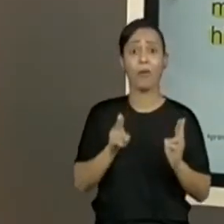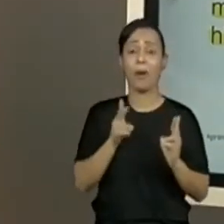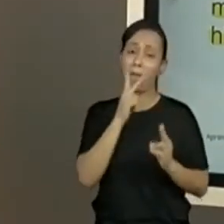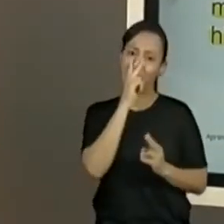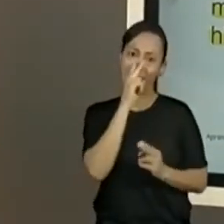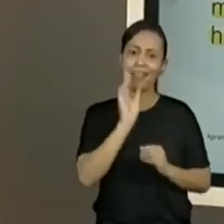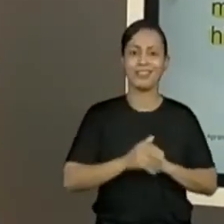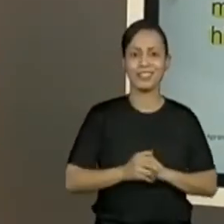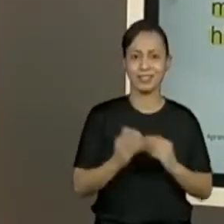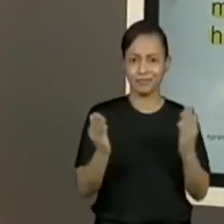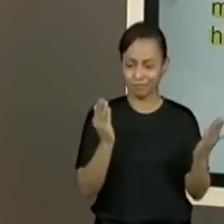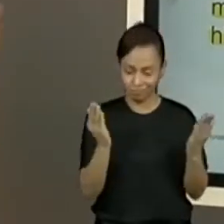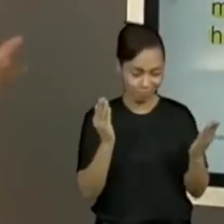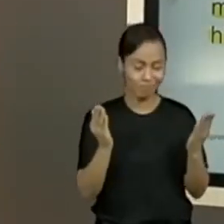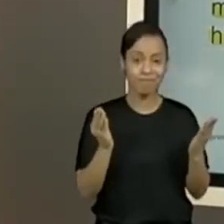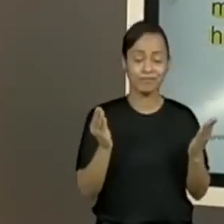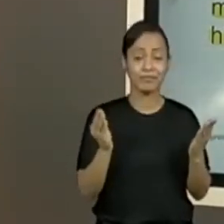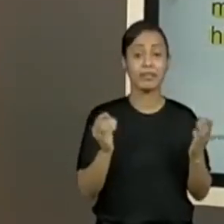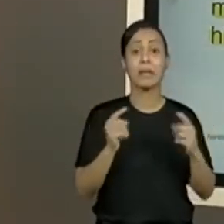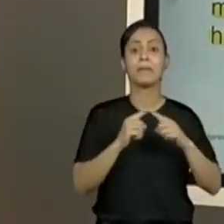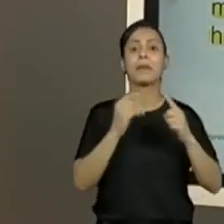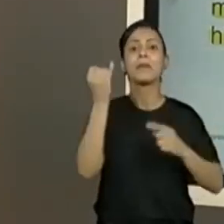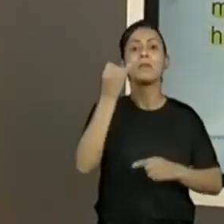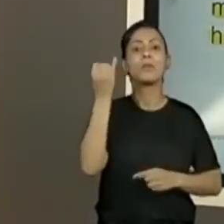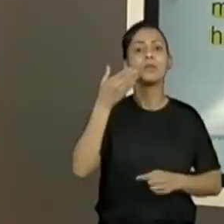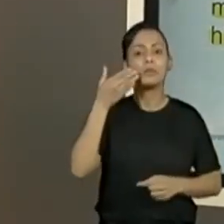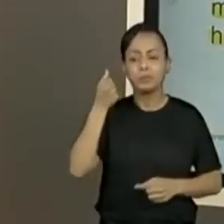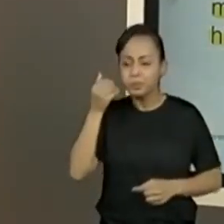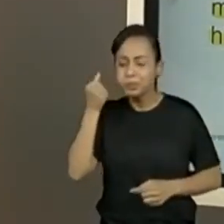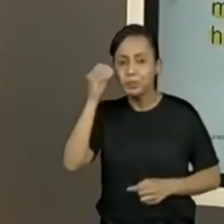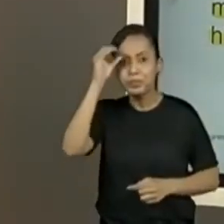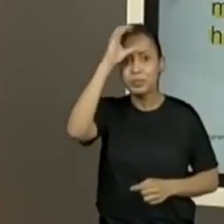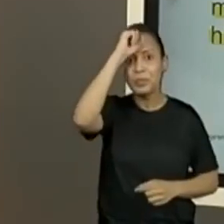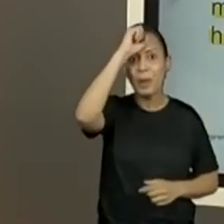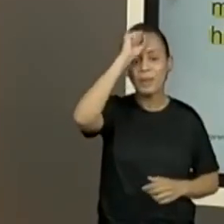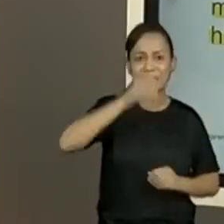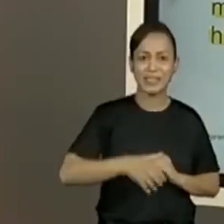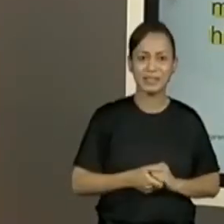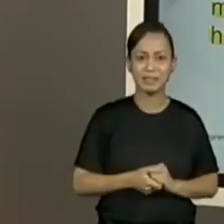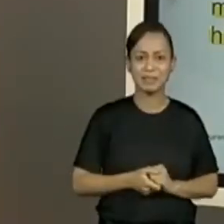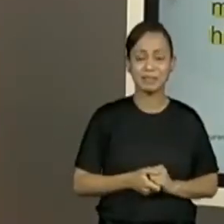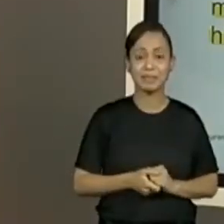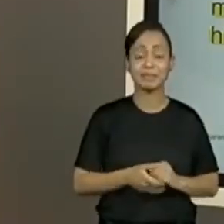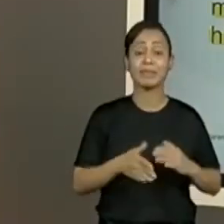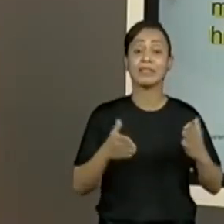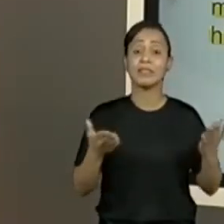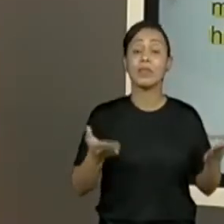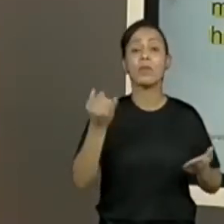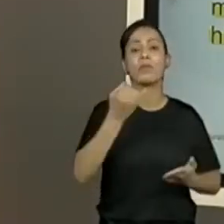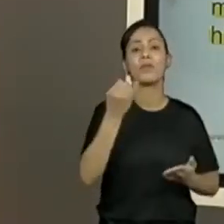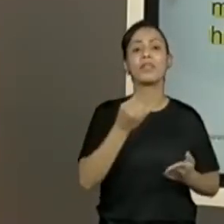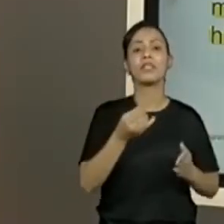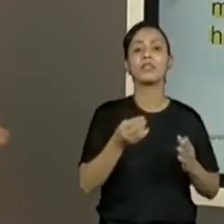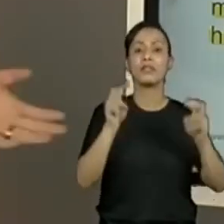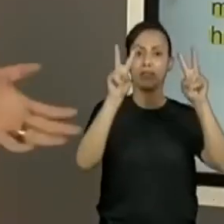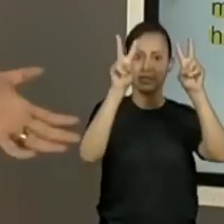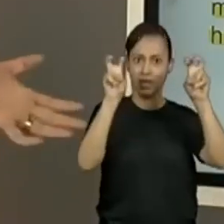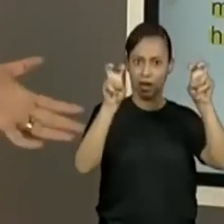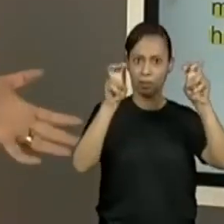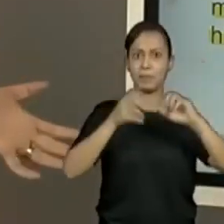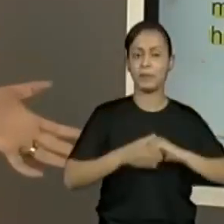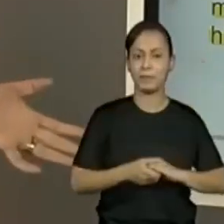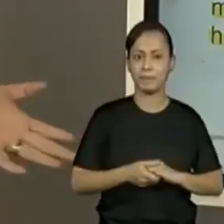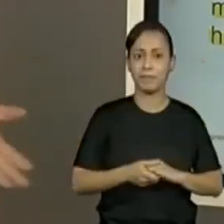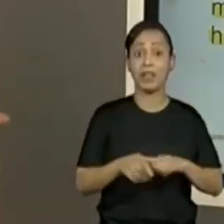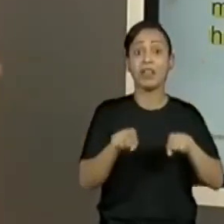ficou bem claro, não era um texto. É um texto que a gente vem buscando informação do Covid. A questão dessa parte, ela é mais tranquila, porque a gente já está